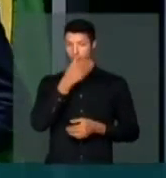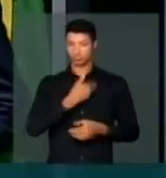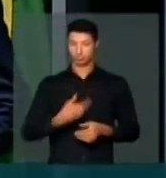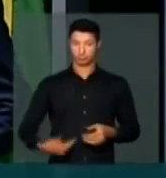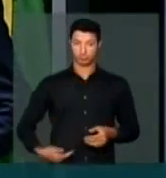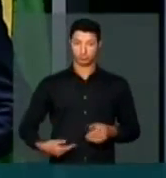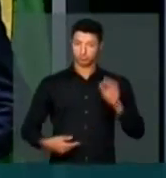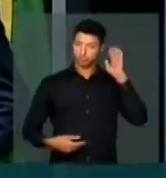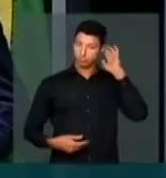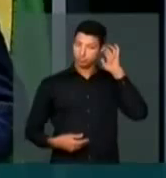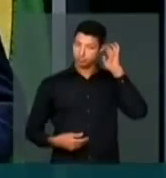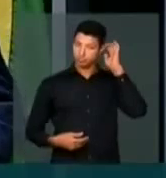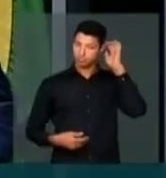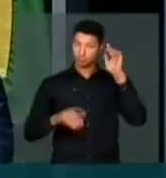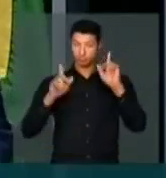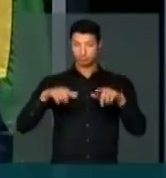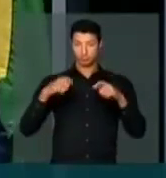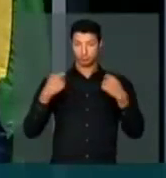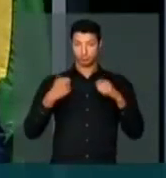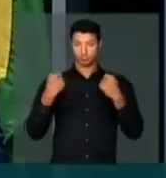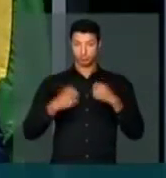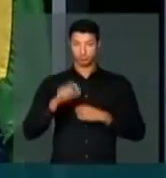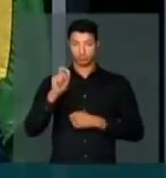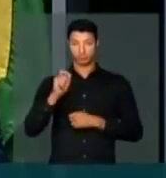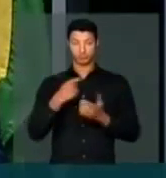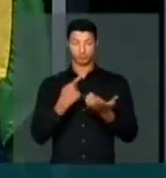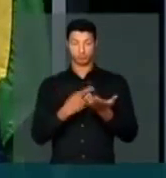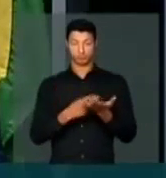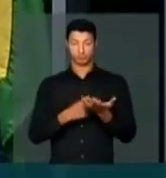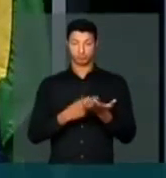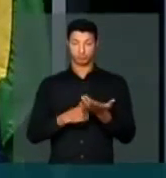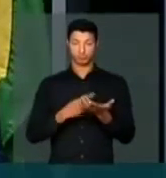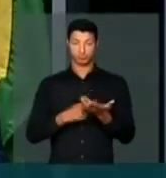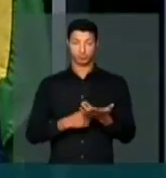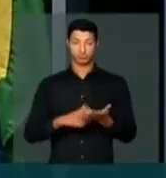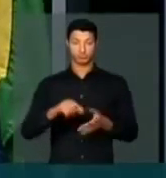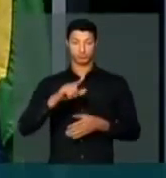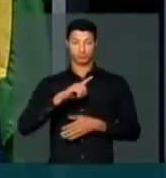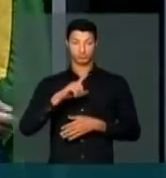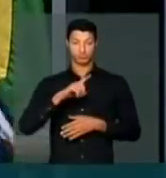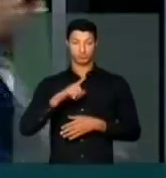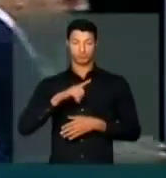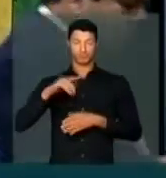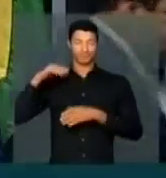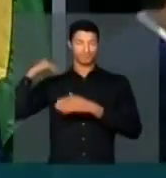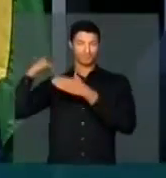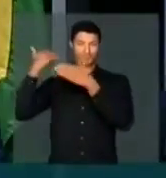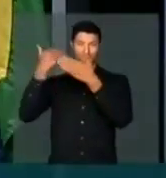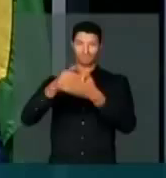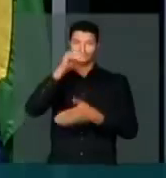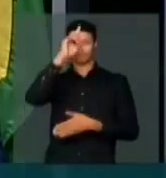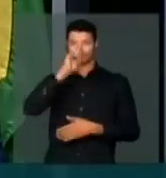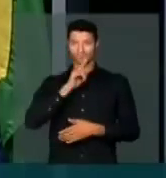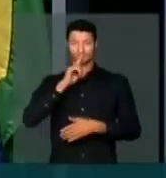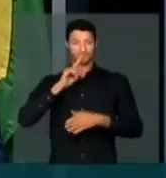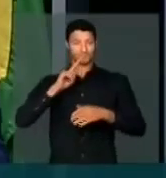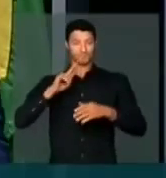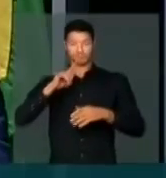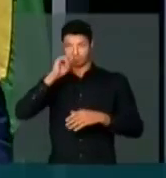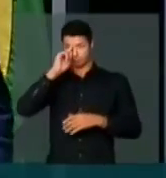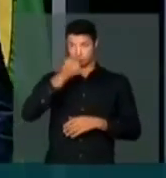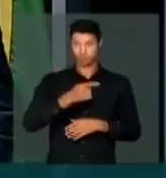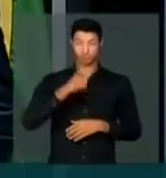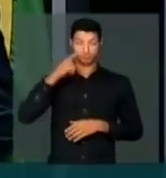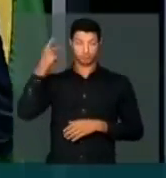é necessário que esse compromisso tenha, ao longo da gestão do